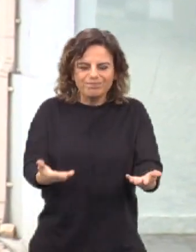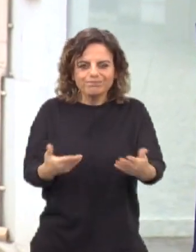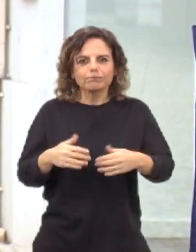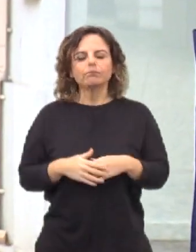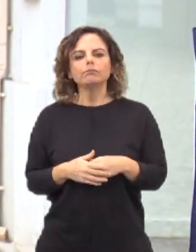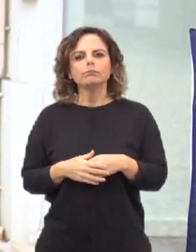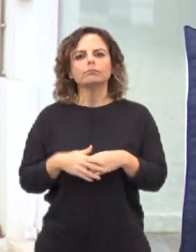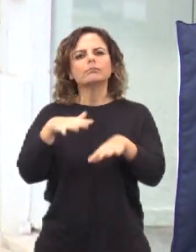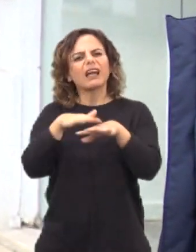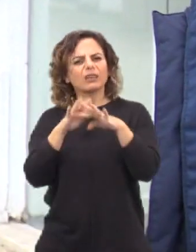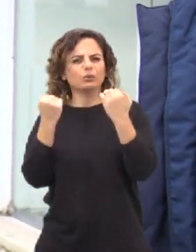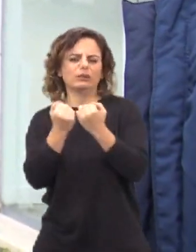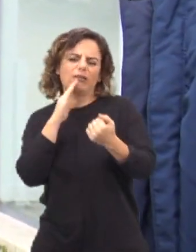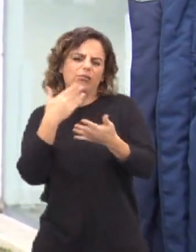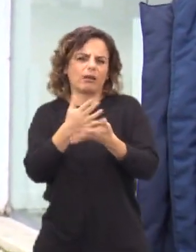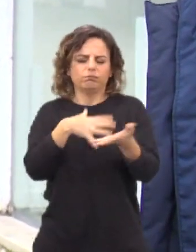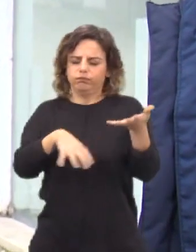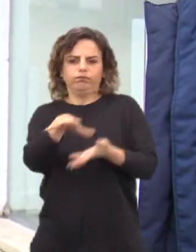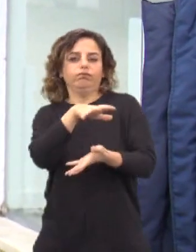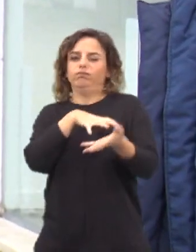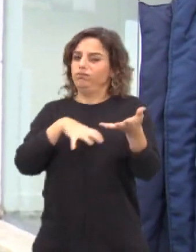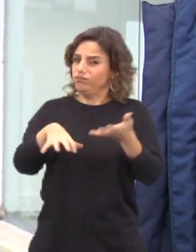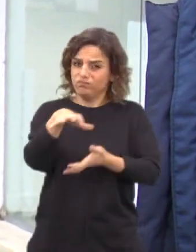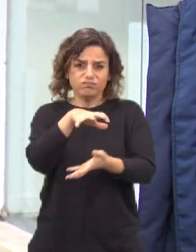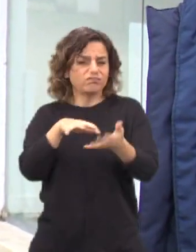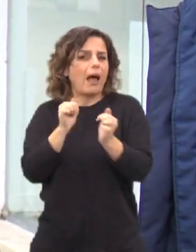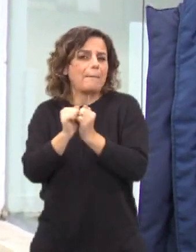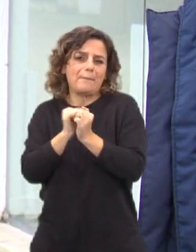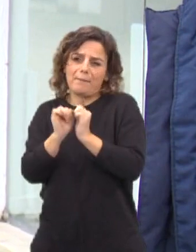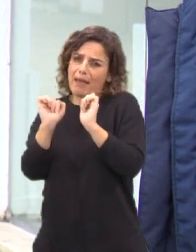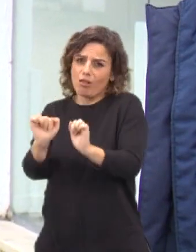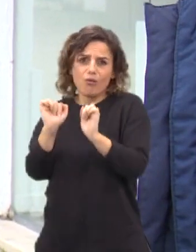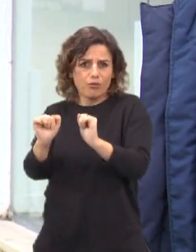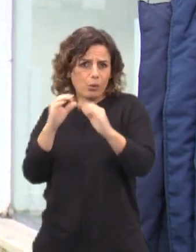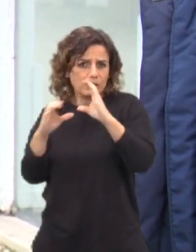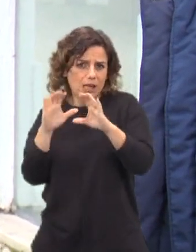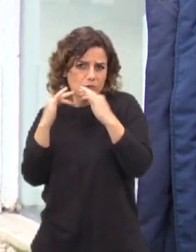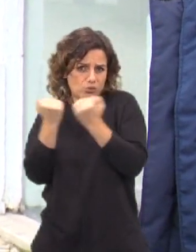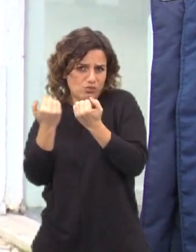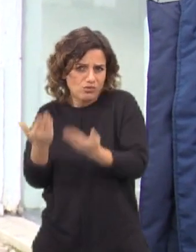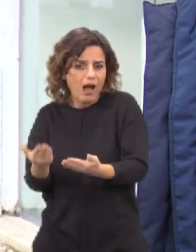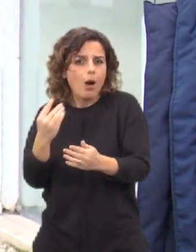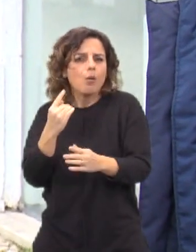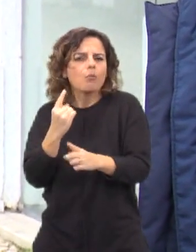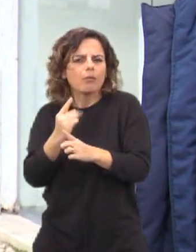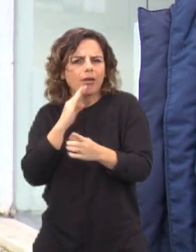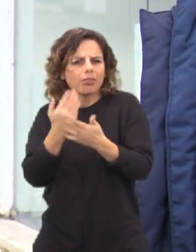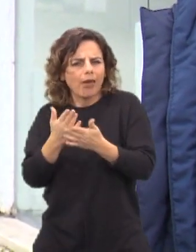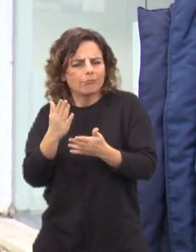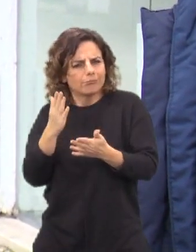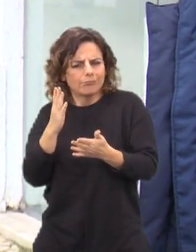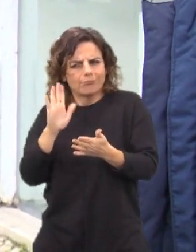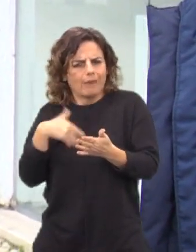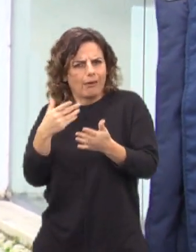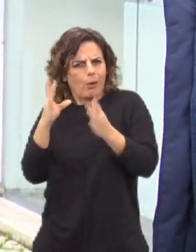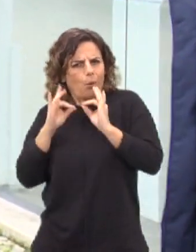As redes sociais perturbaram imenso o papel da comunicação social, porque acho que se estão a colar cada vez